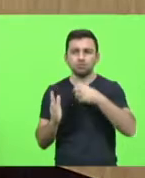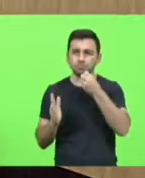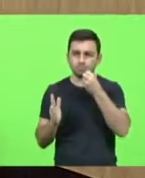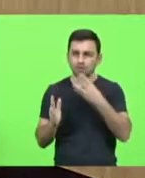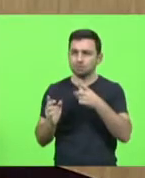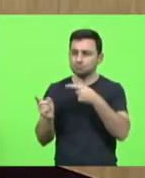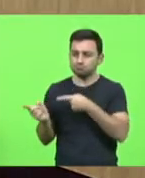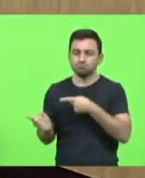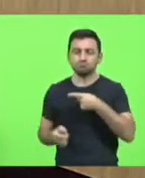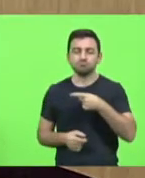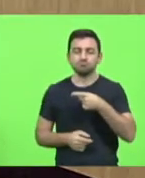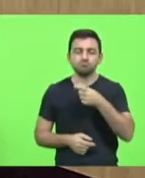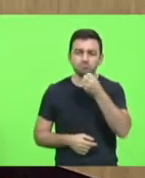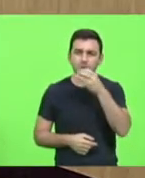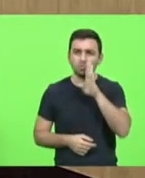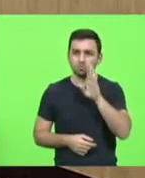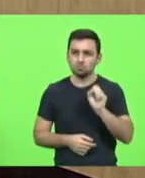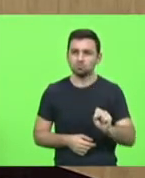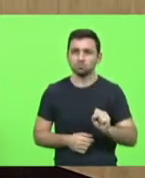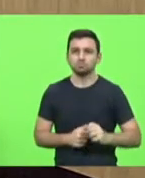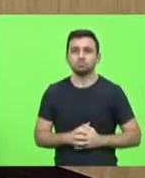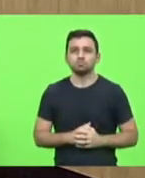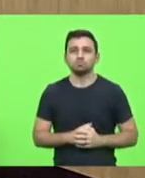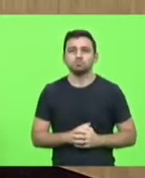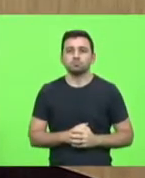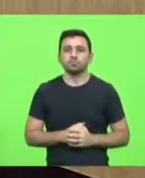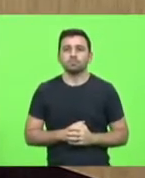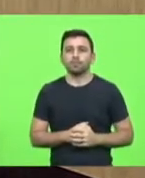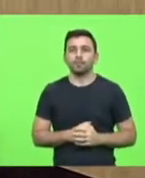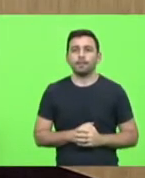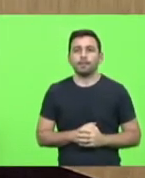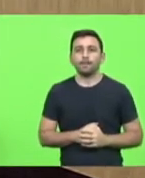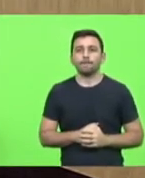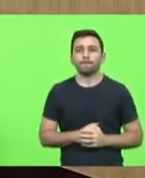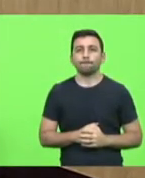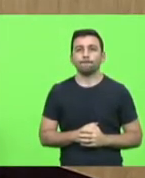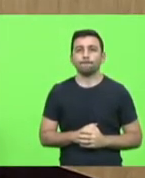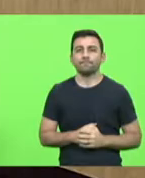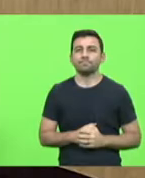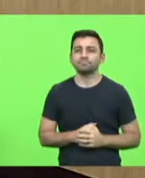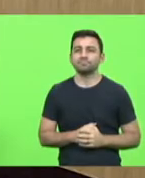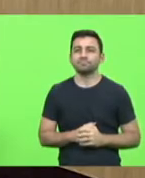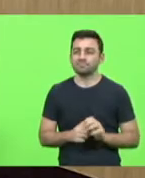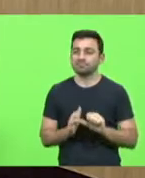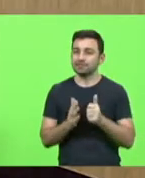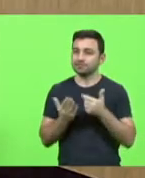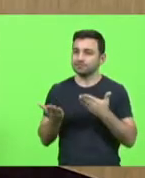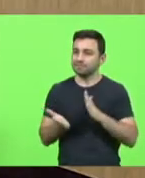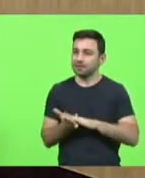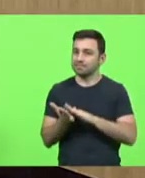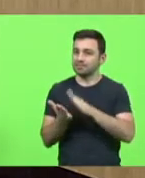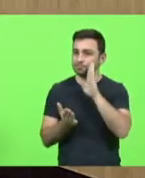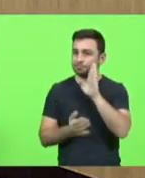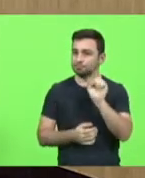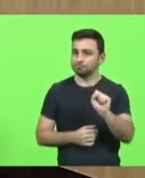Pois é, deputado. Achei estranho também, pela primeira vez. Parabéns, deputado Bruno de Souza.